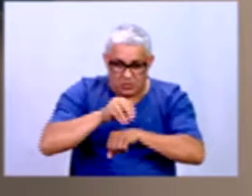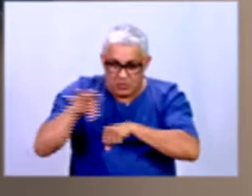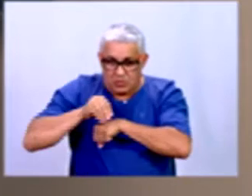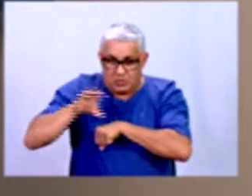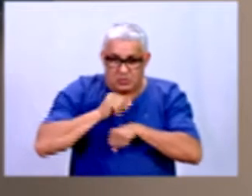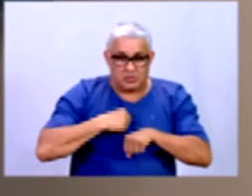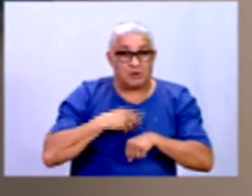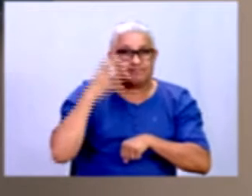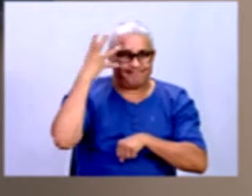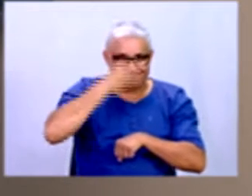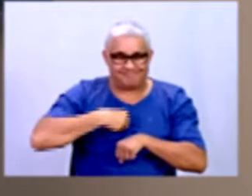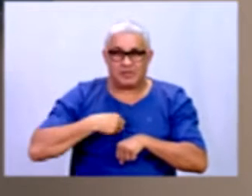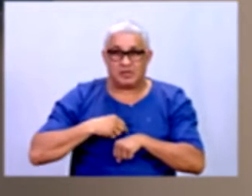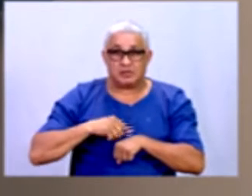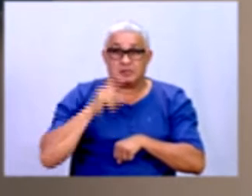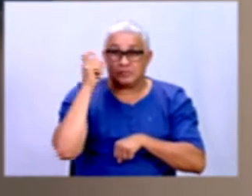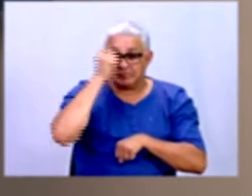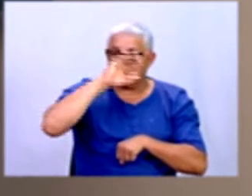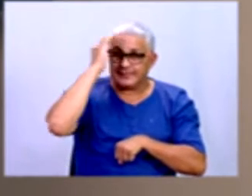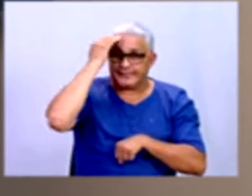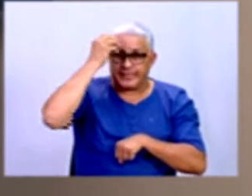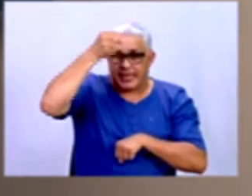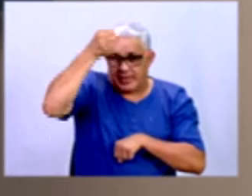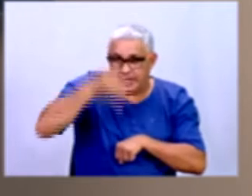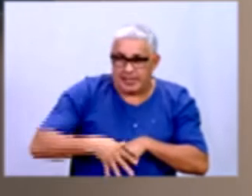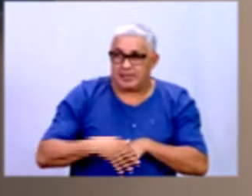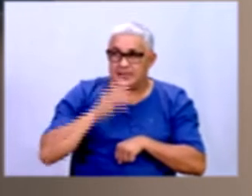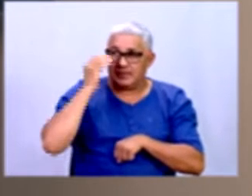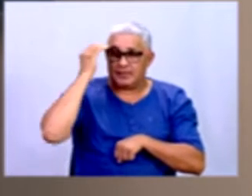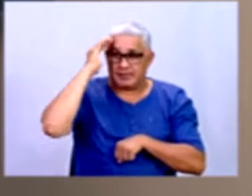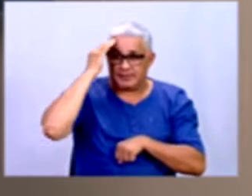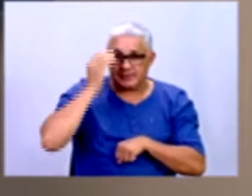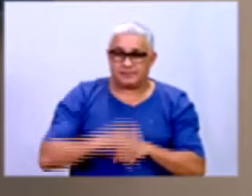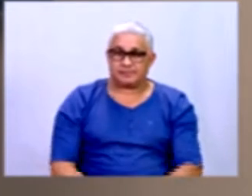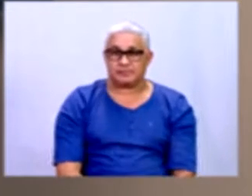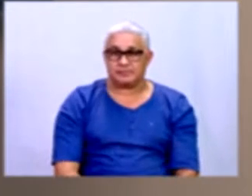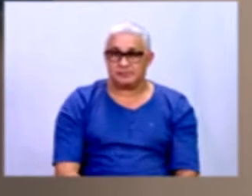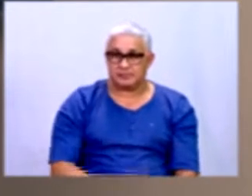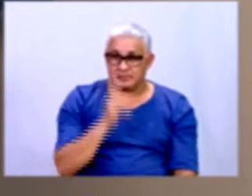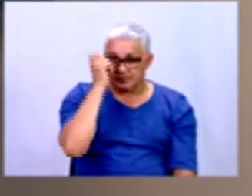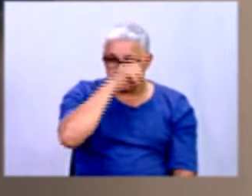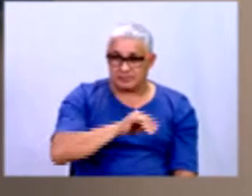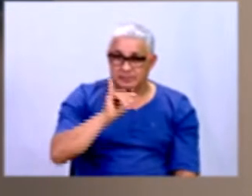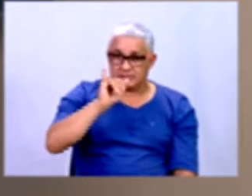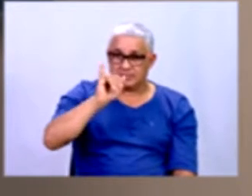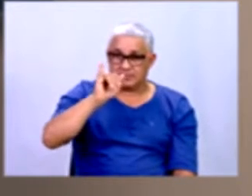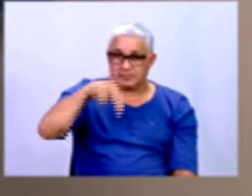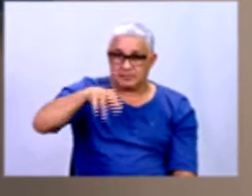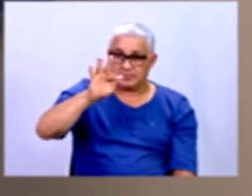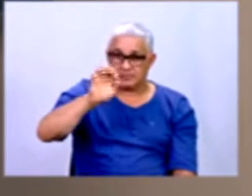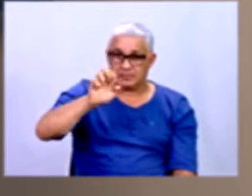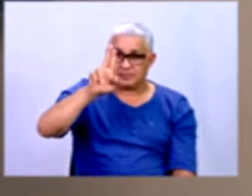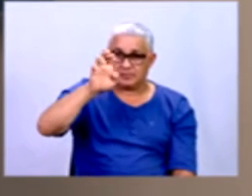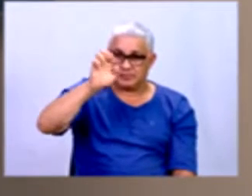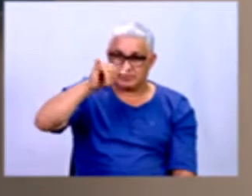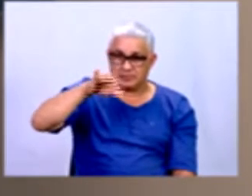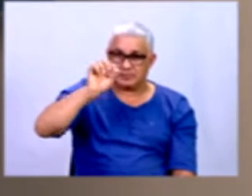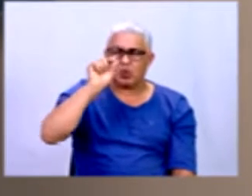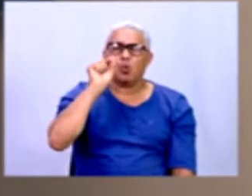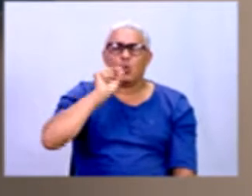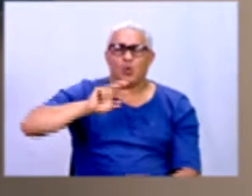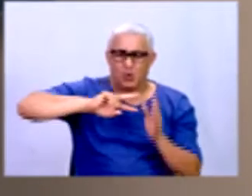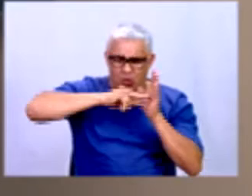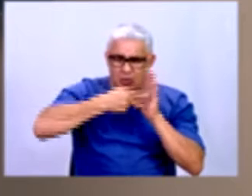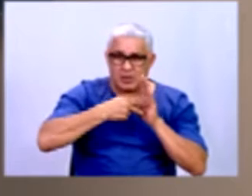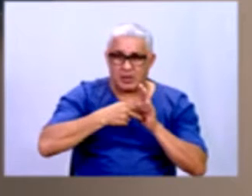muito bonito isso, mas muito difícil de entender, né? Gente, inferência estatística nada mais é do que as conclusões que a gente